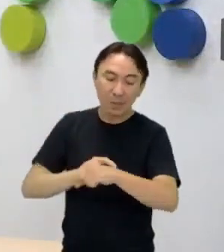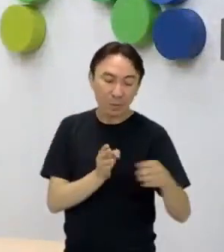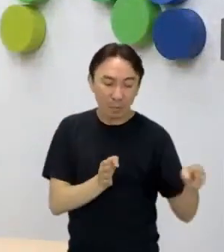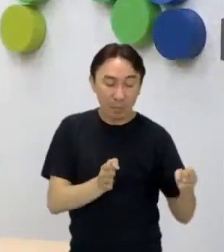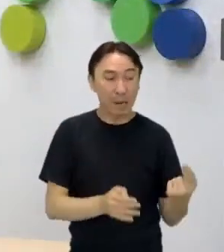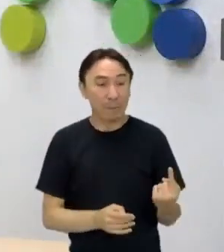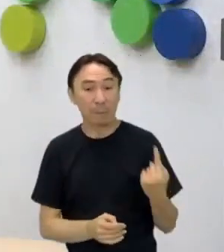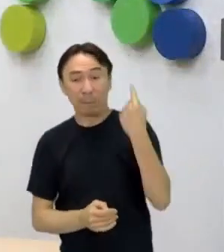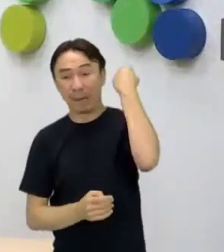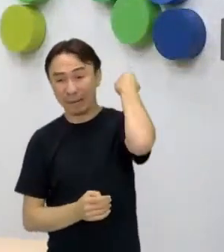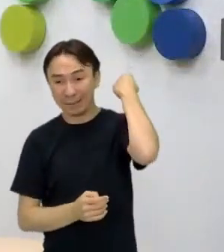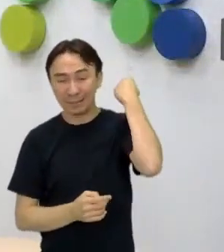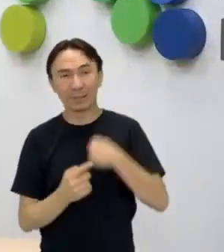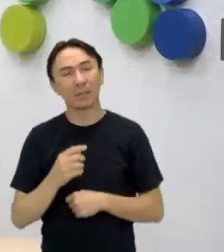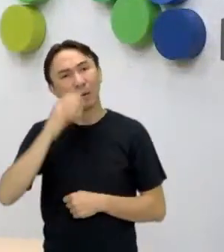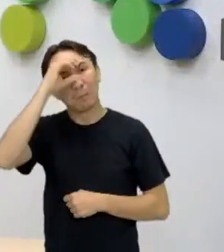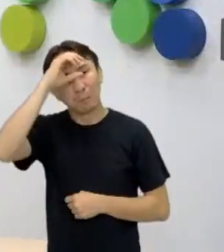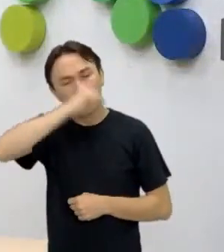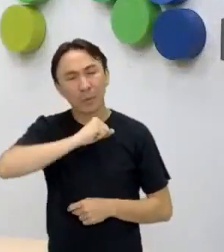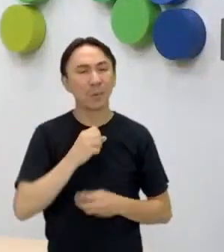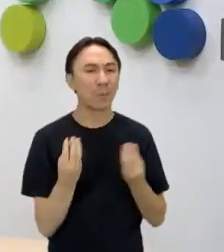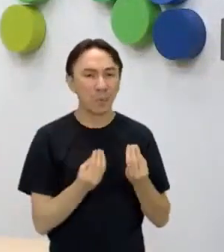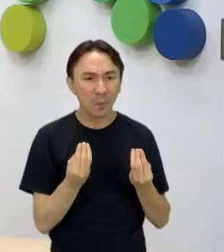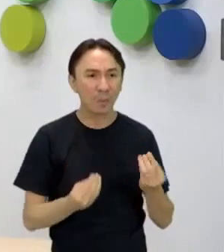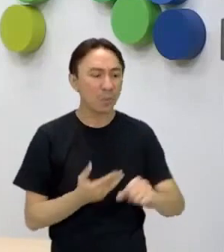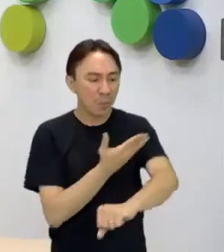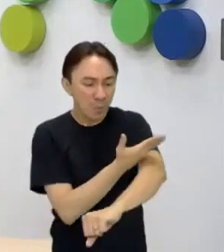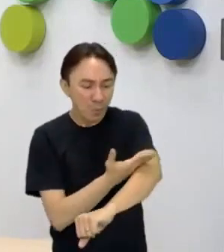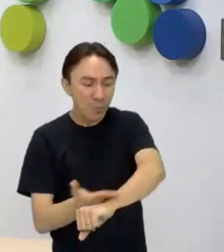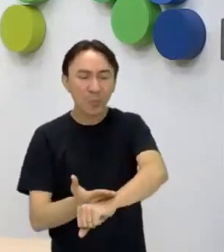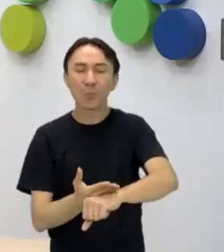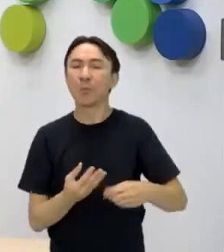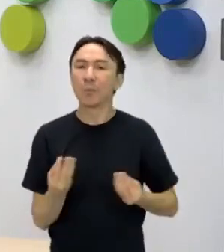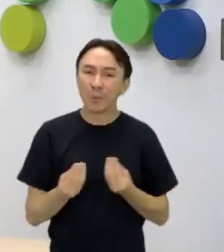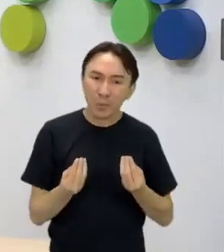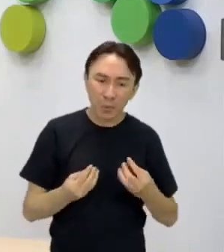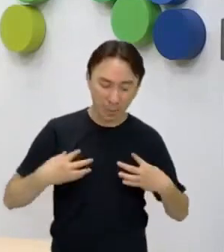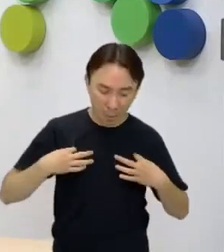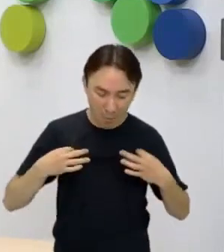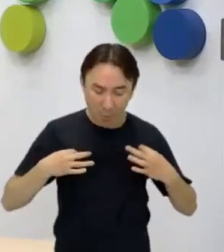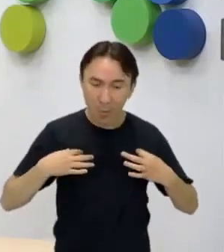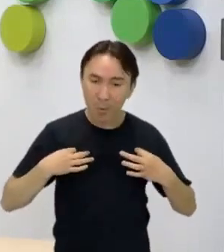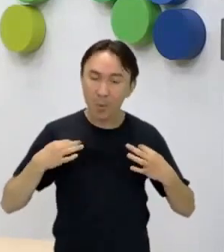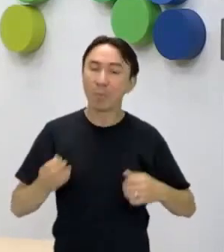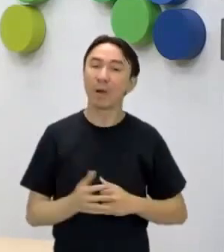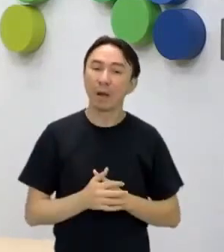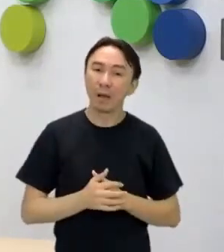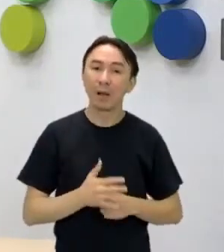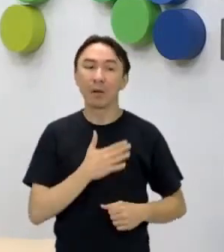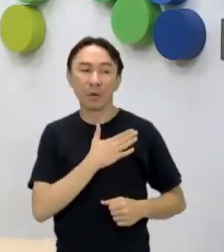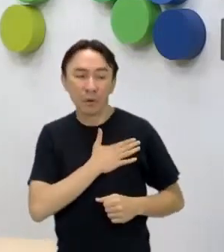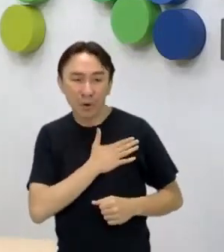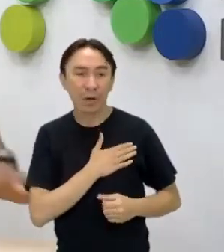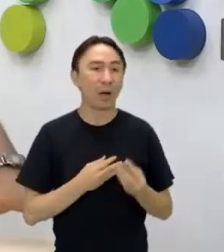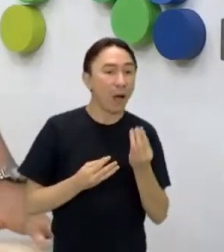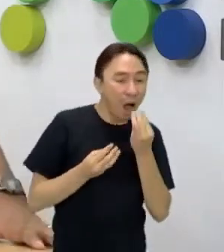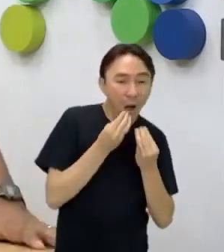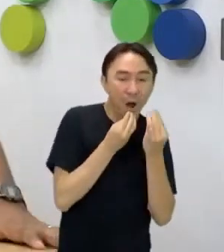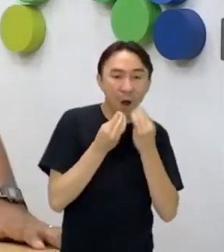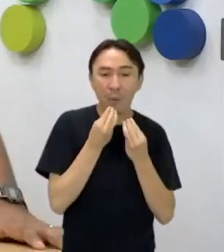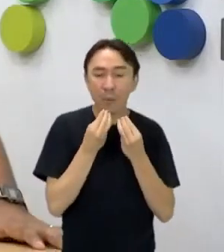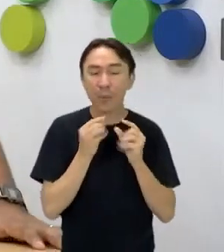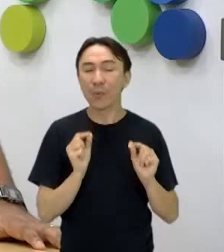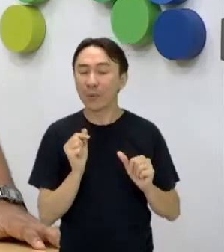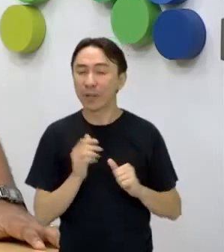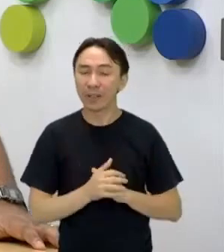costumes, como que as pessoas se portavam, como que elas falavam, como elas se vestiam. Do que elas gostavam de comer, como que era o